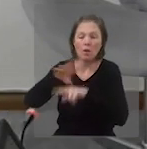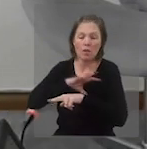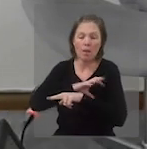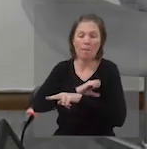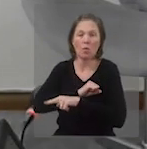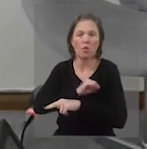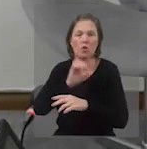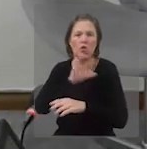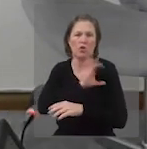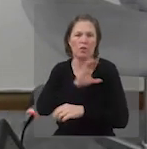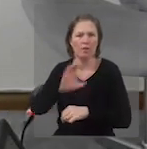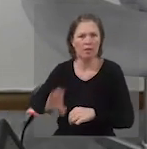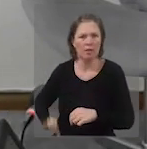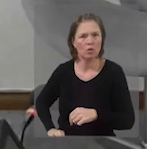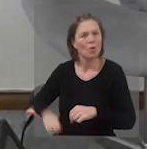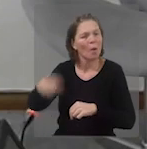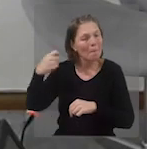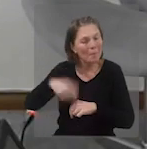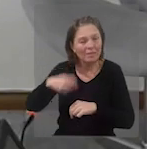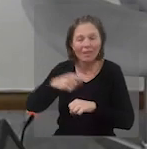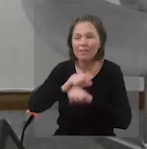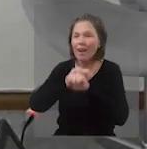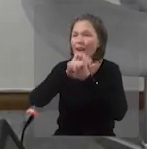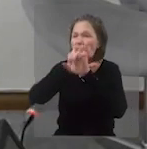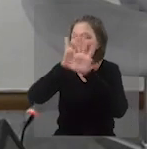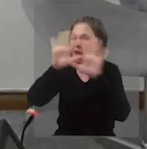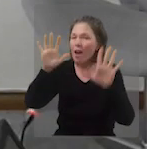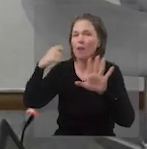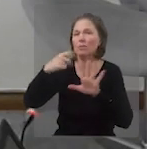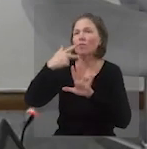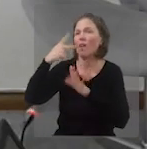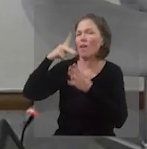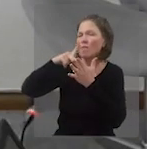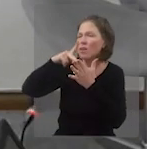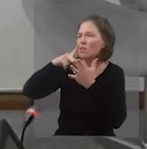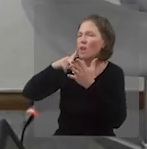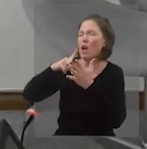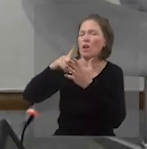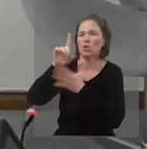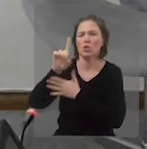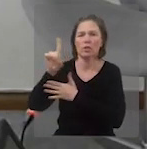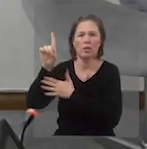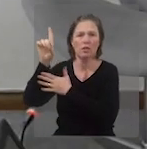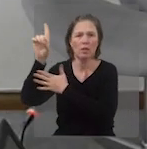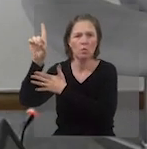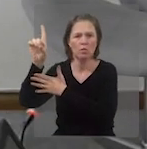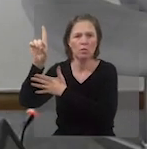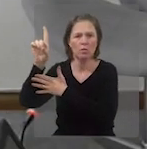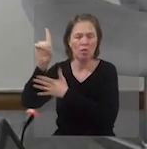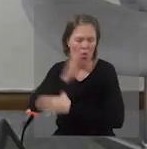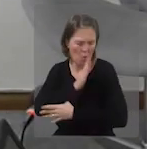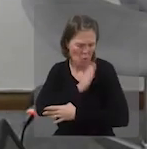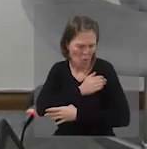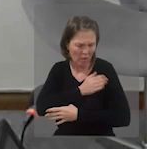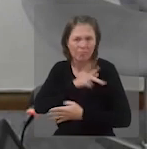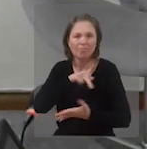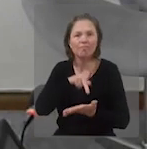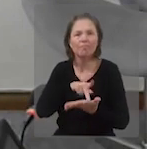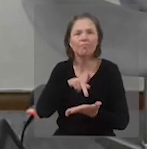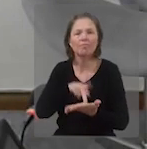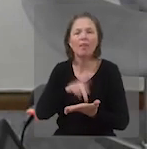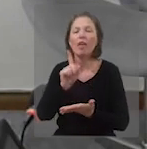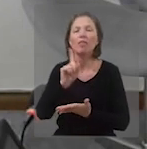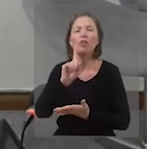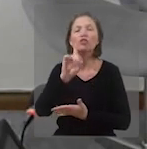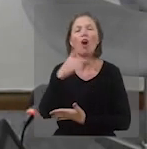de Cristo. Isso tem que ser muito claro, muito honesto, muito bem colocado diante de Deus, com muita sinceridade,